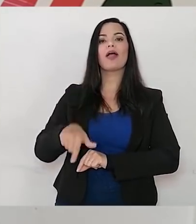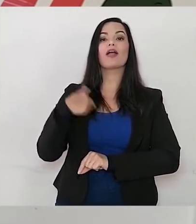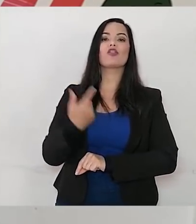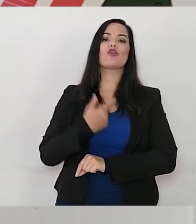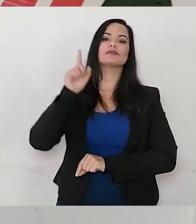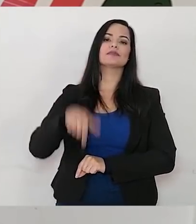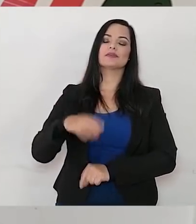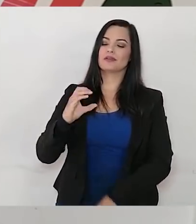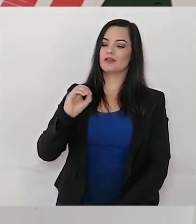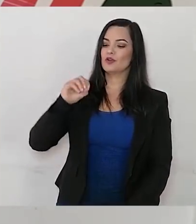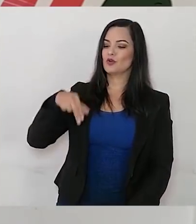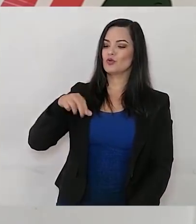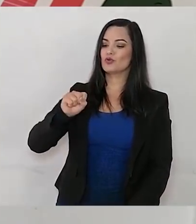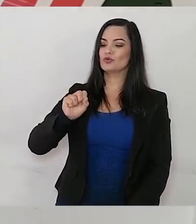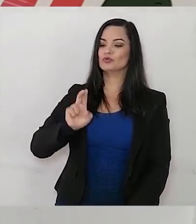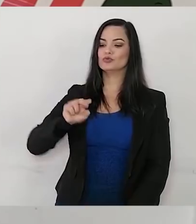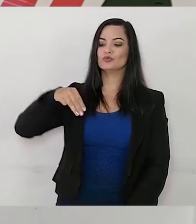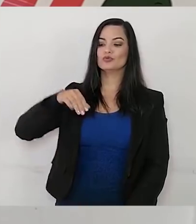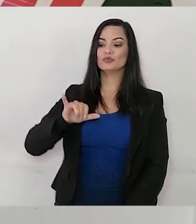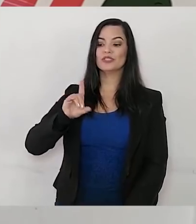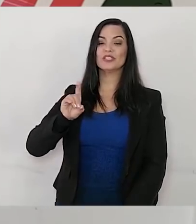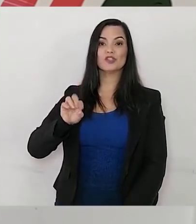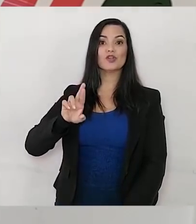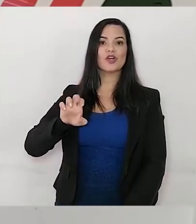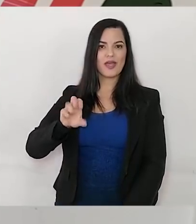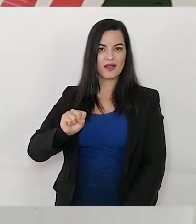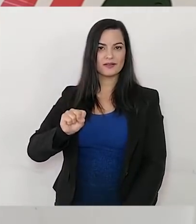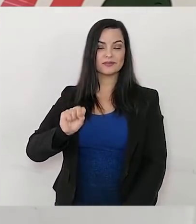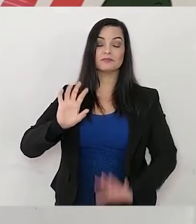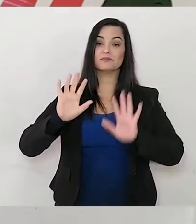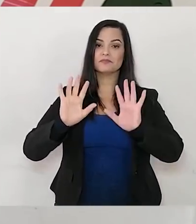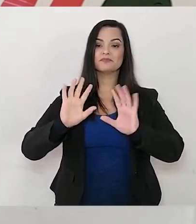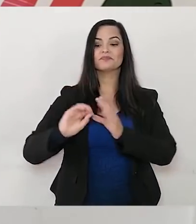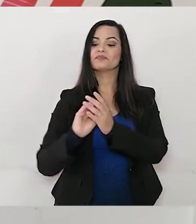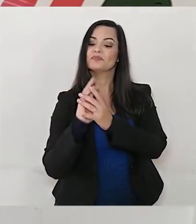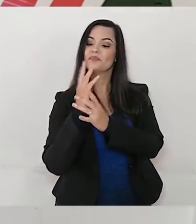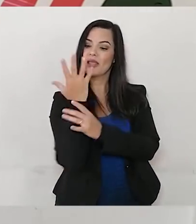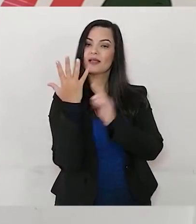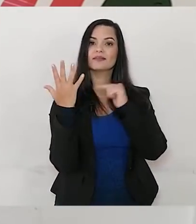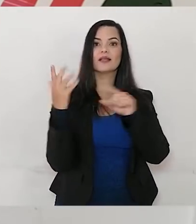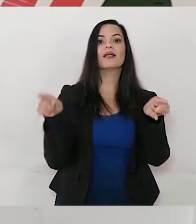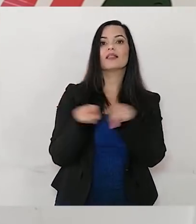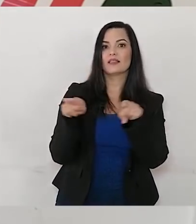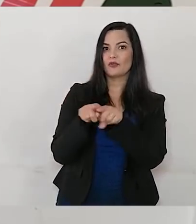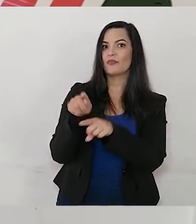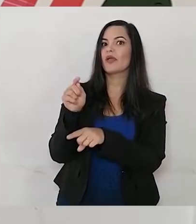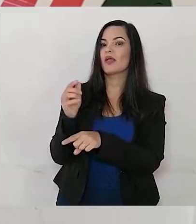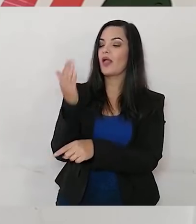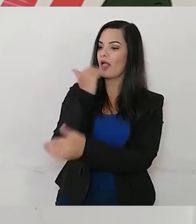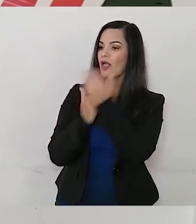consumidores. No caso das plantas, elas também precisam de